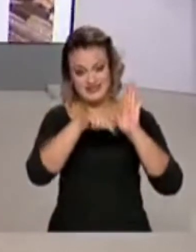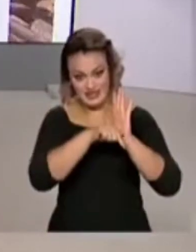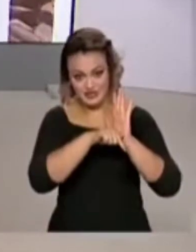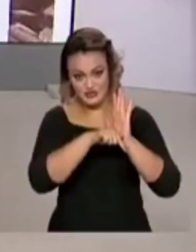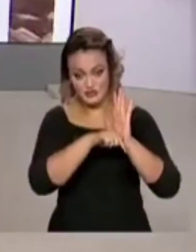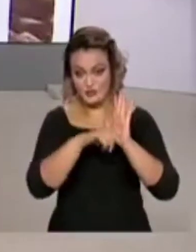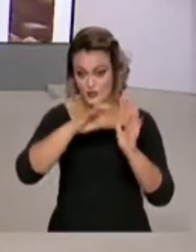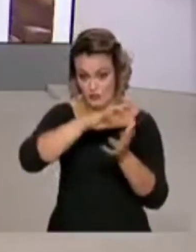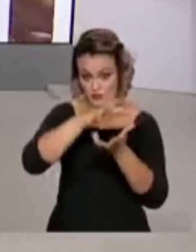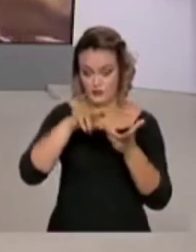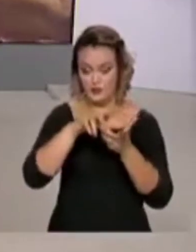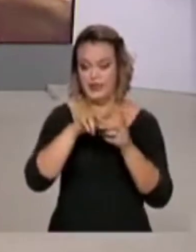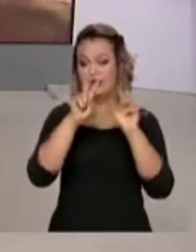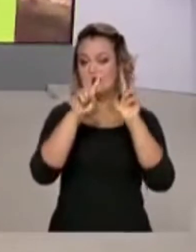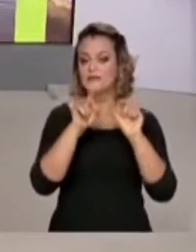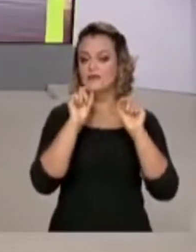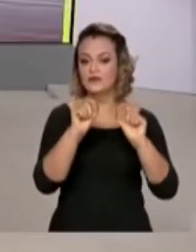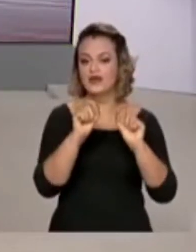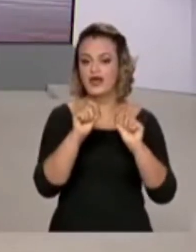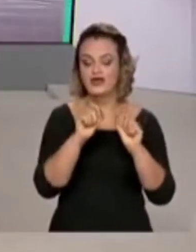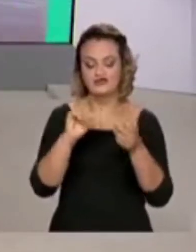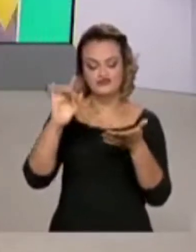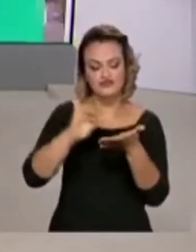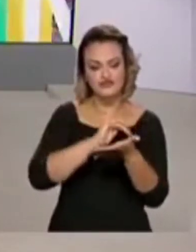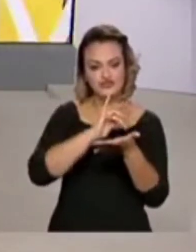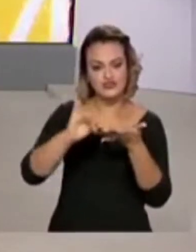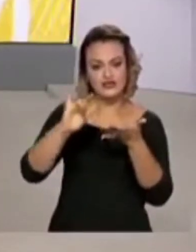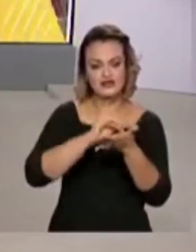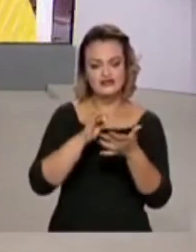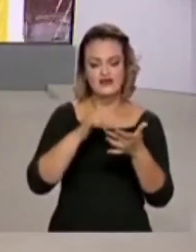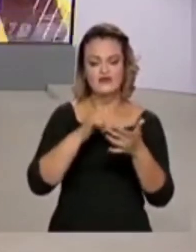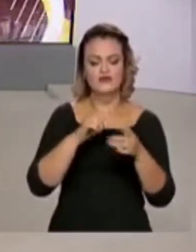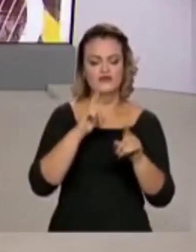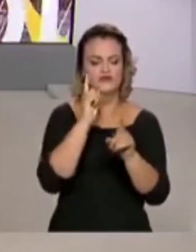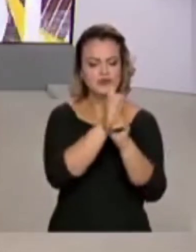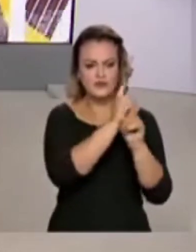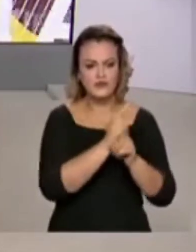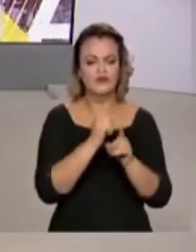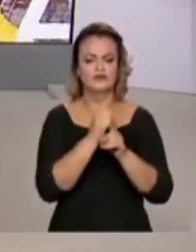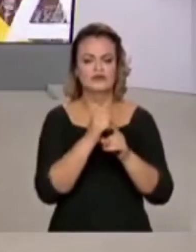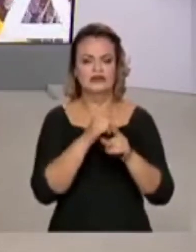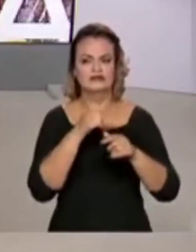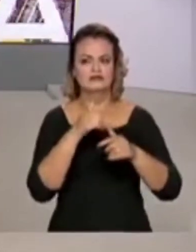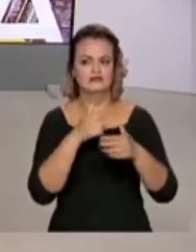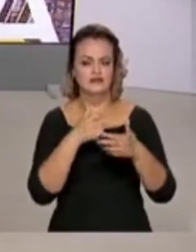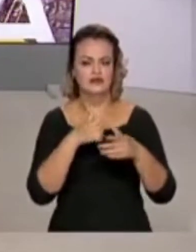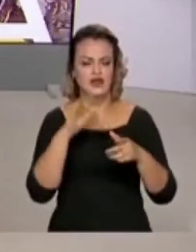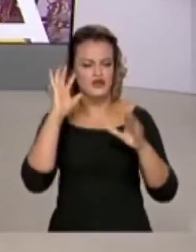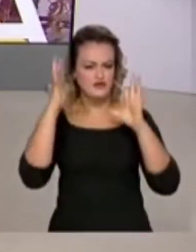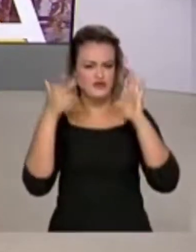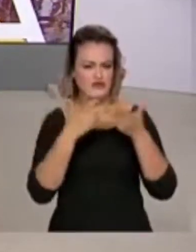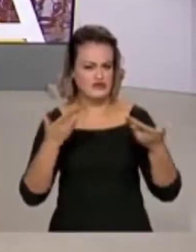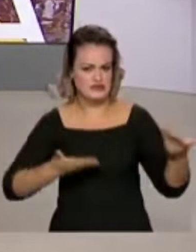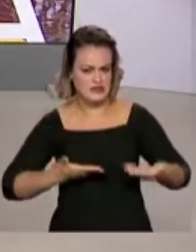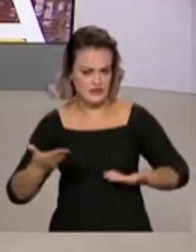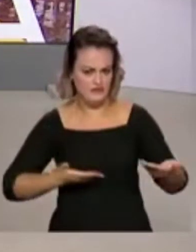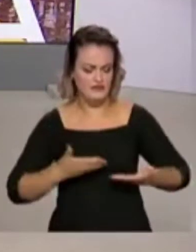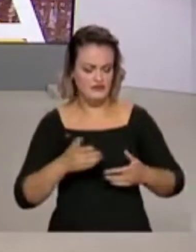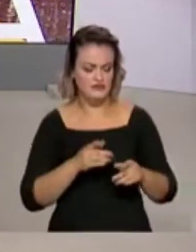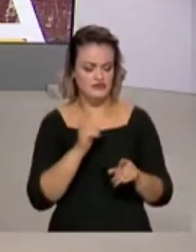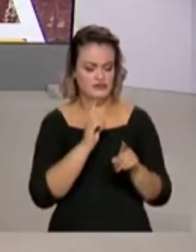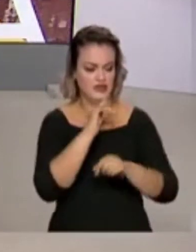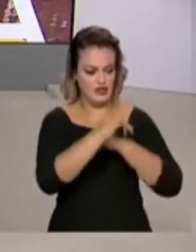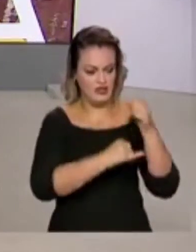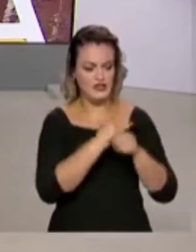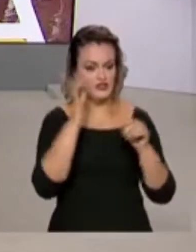no mundo quando o assunto é digitalização de serviços federais de acordo com o Banco Mundial. E o Ministério da Economia